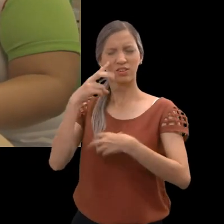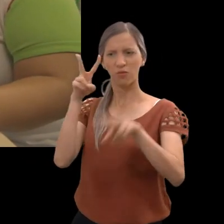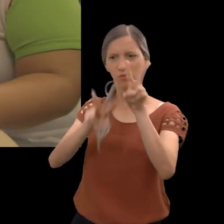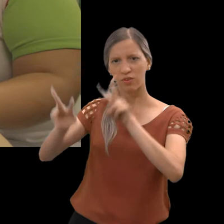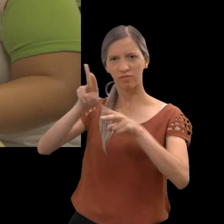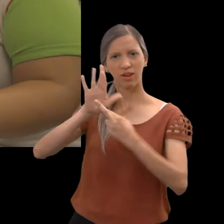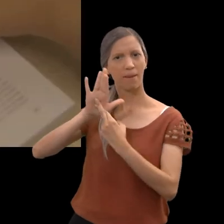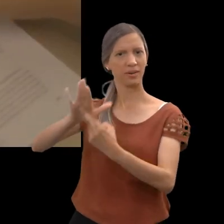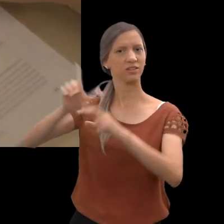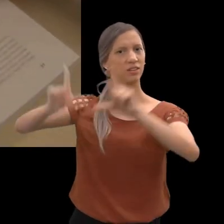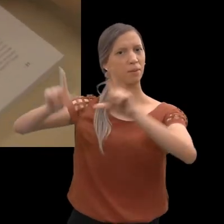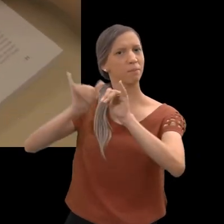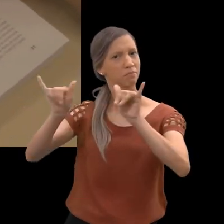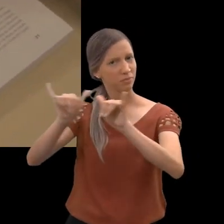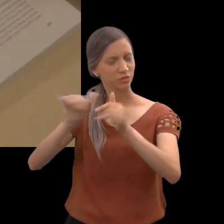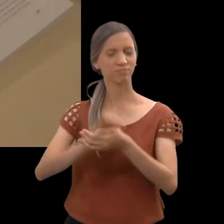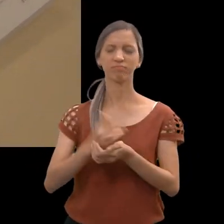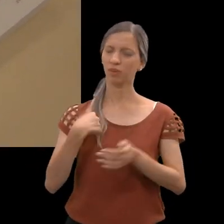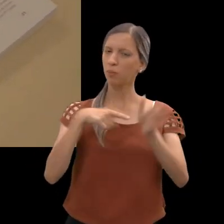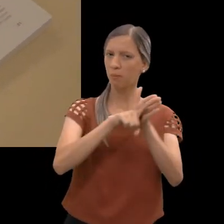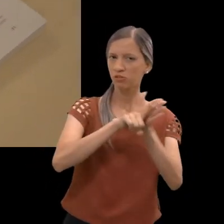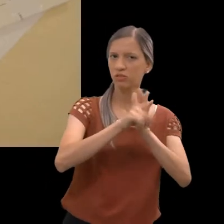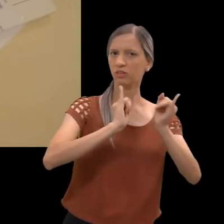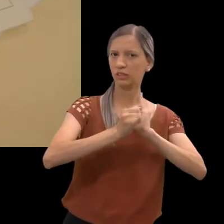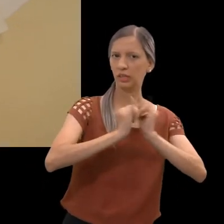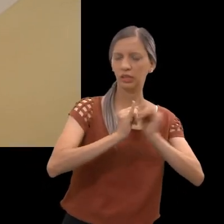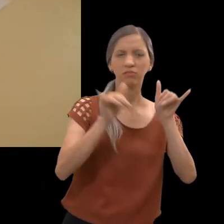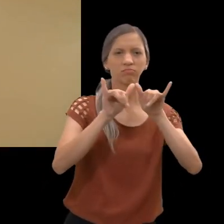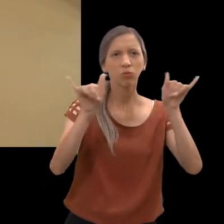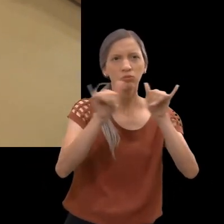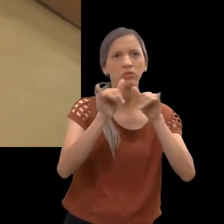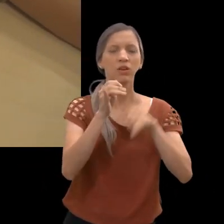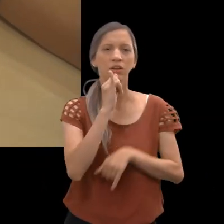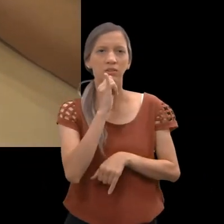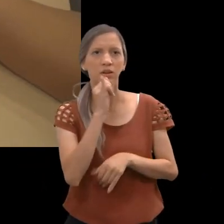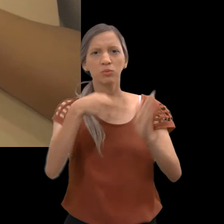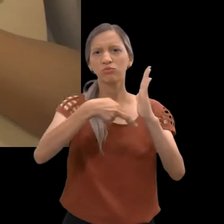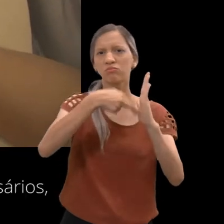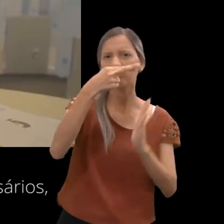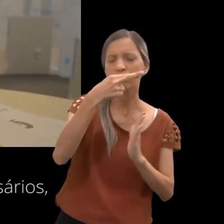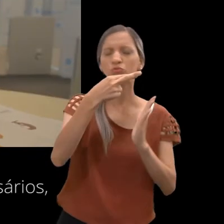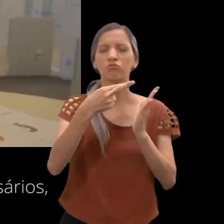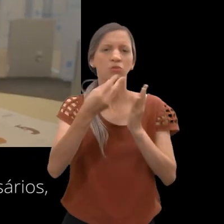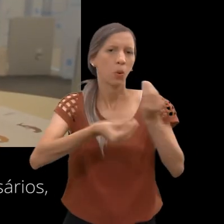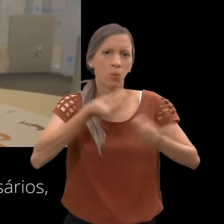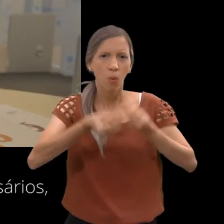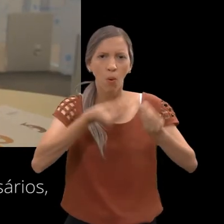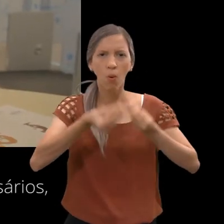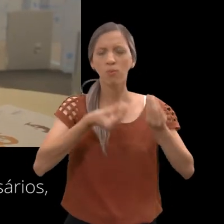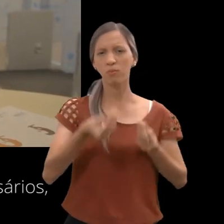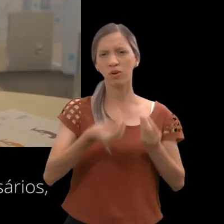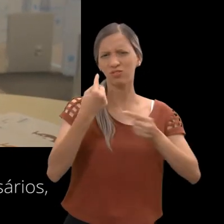representadas na mídia. Eu pesquisei bastante na internet e assim notícias sobre, por exemplo, cirurgias, procedimentos